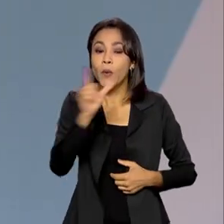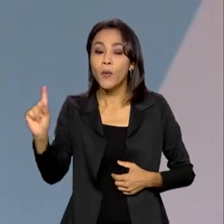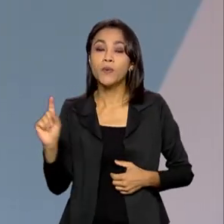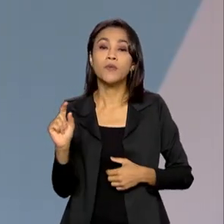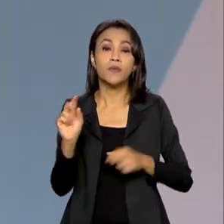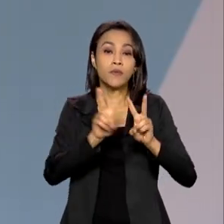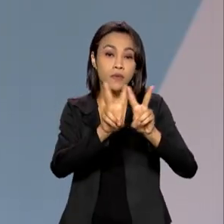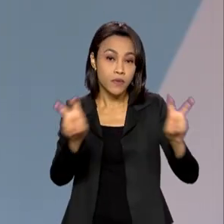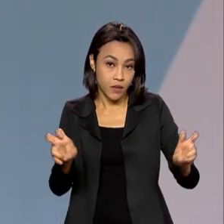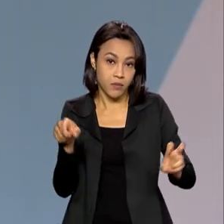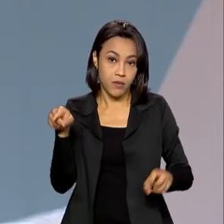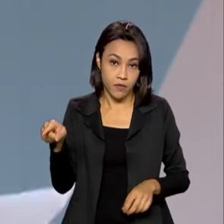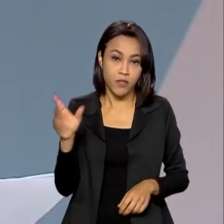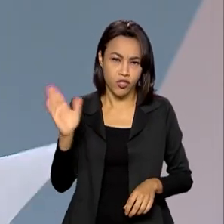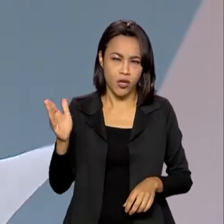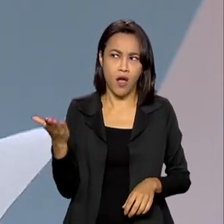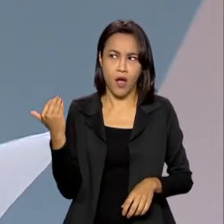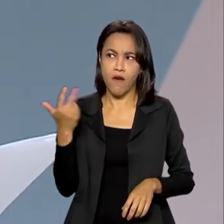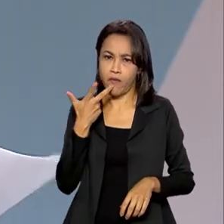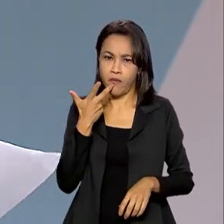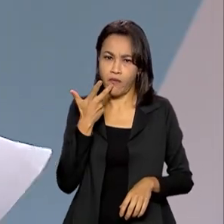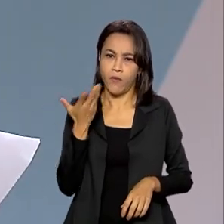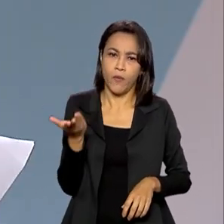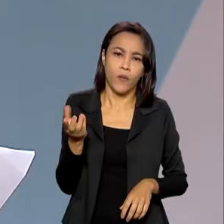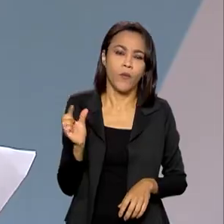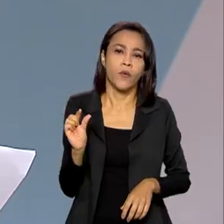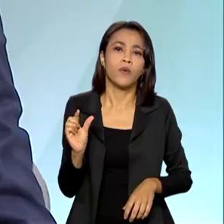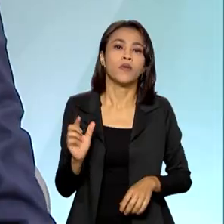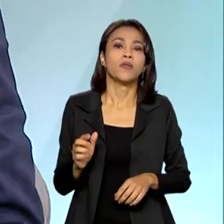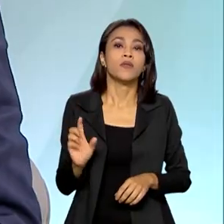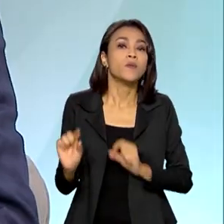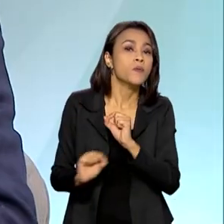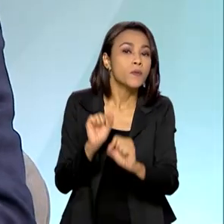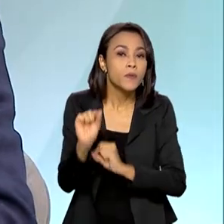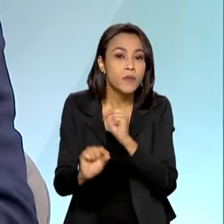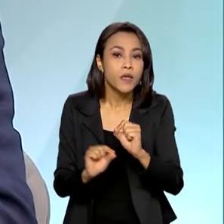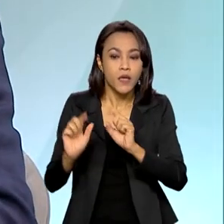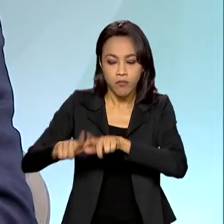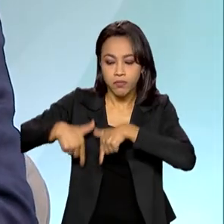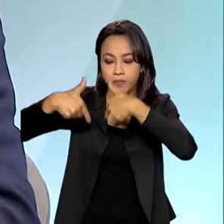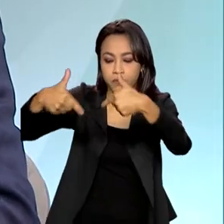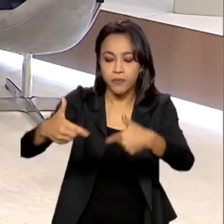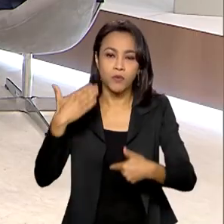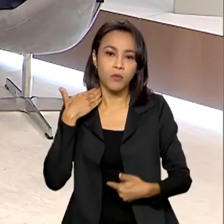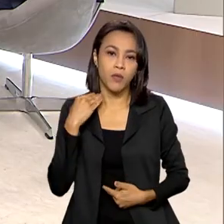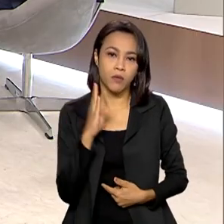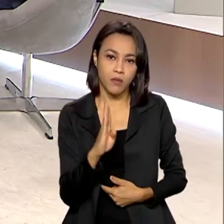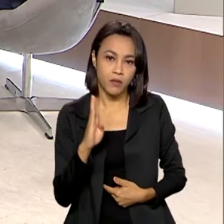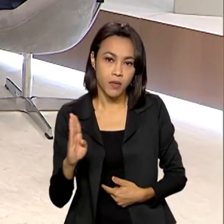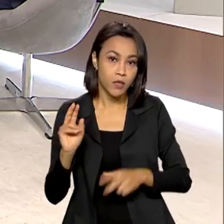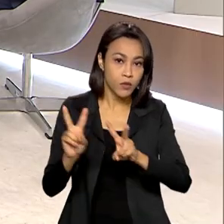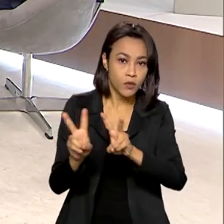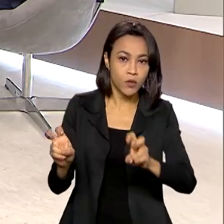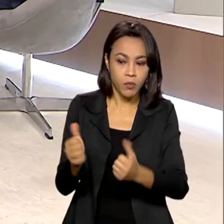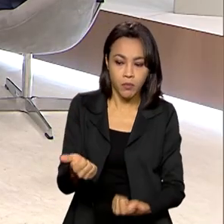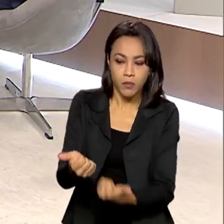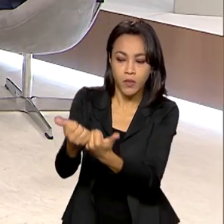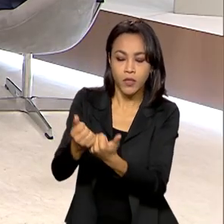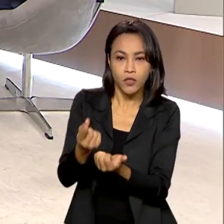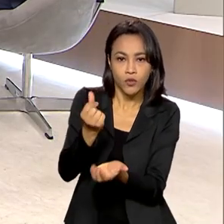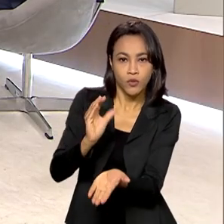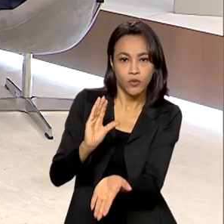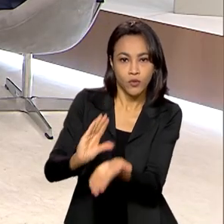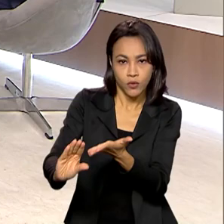aí um assunto que o senhor Nuter já passou aqui levemente, que é a atuação do Banco do Brasil no financiamento da agricultura e da pecuária